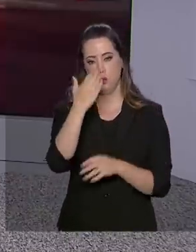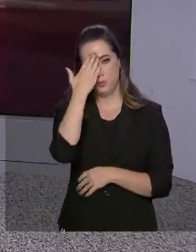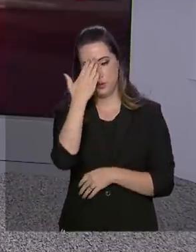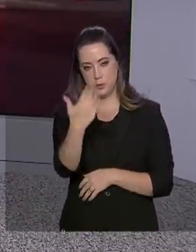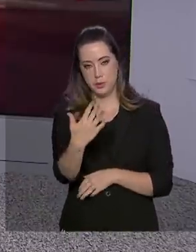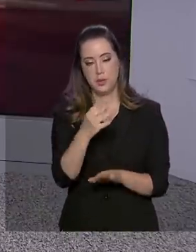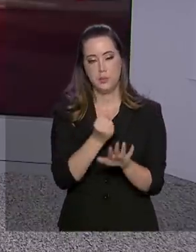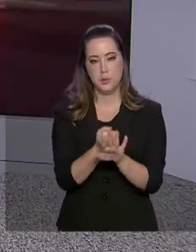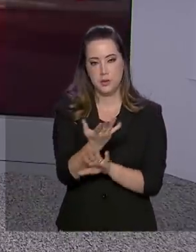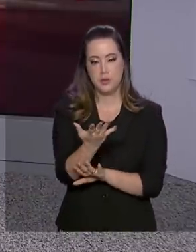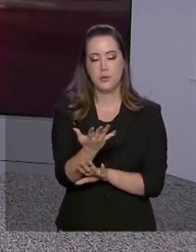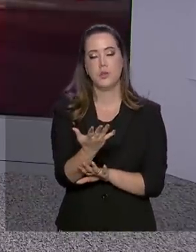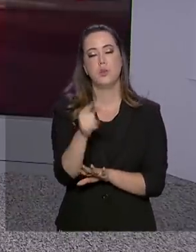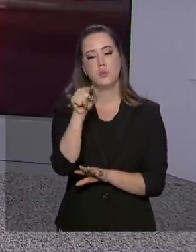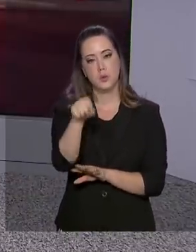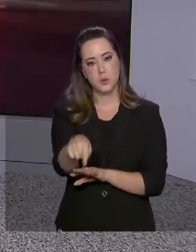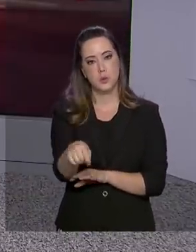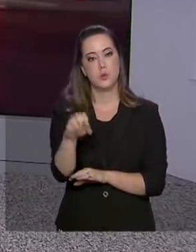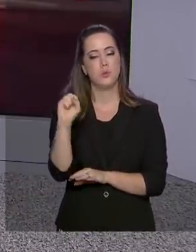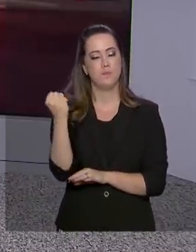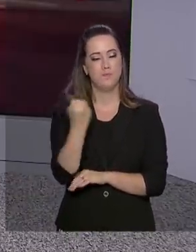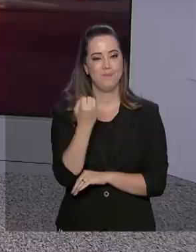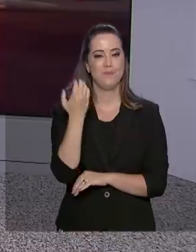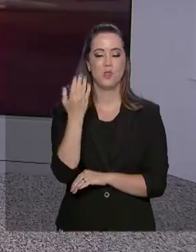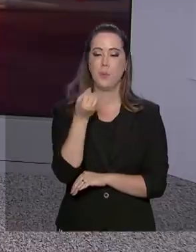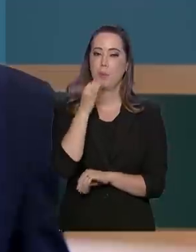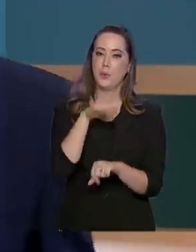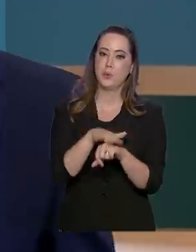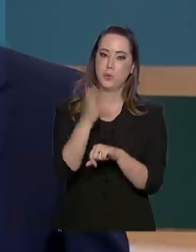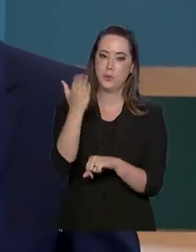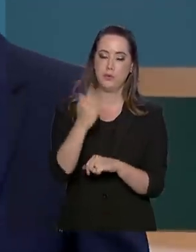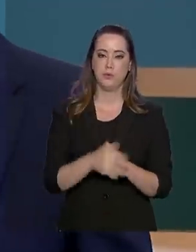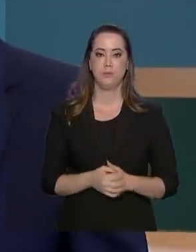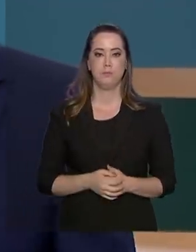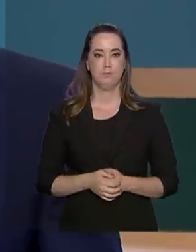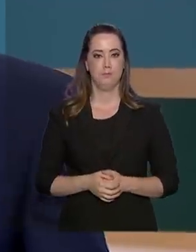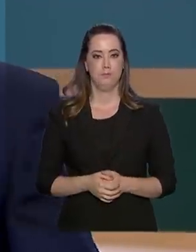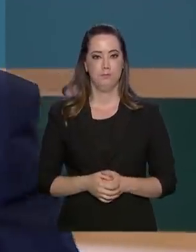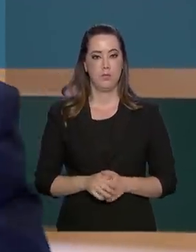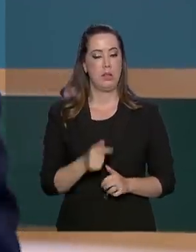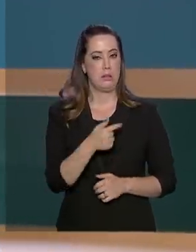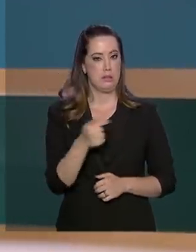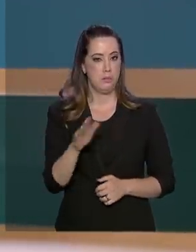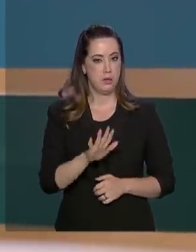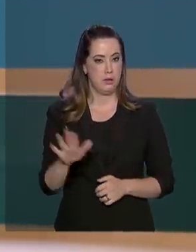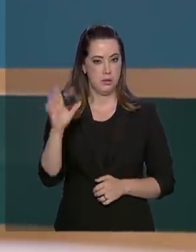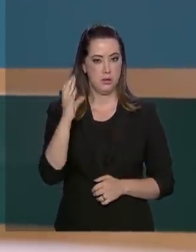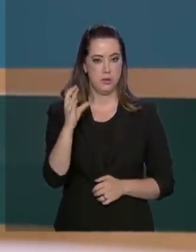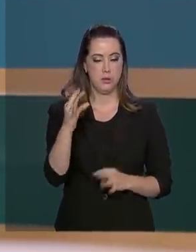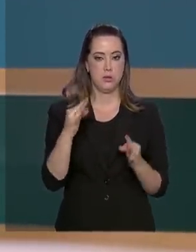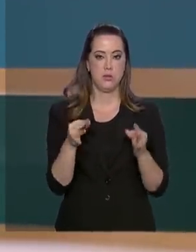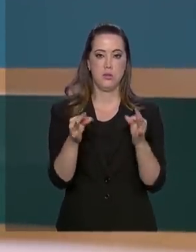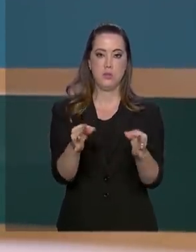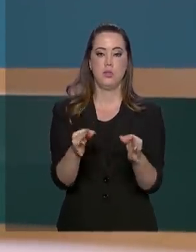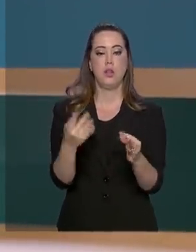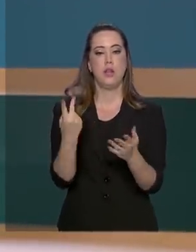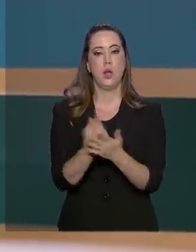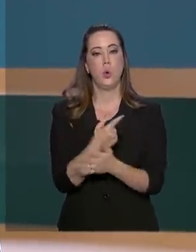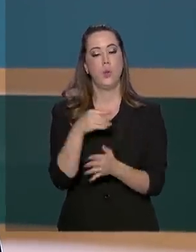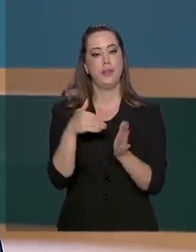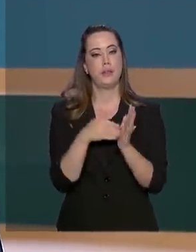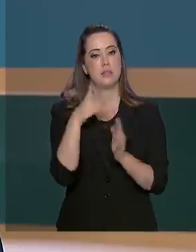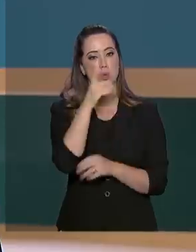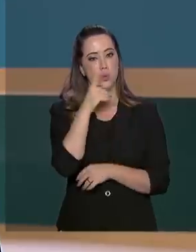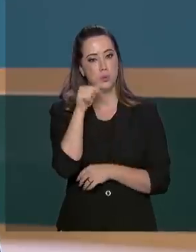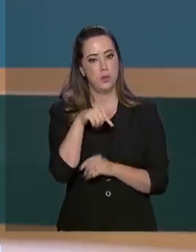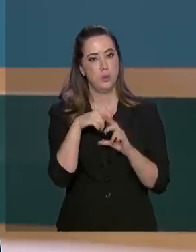Muito obrigado pelas informações direto aí de Aracaju. Boa noite pra você. Na Semana Nacional de Ciência e Tecnologia, que acontece até